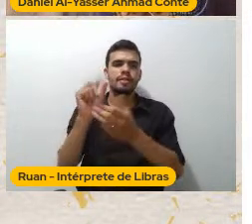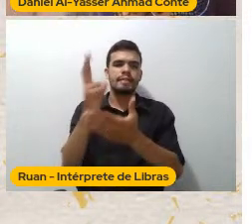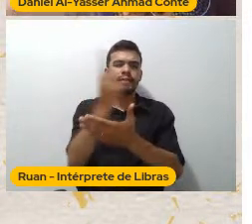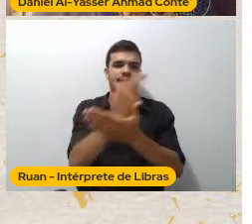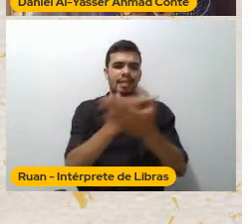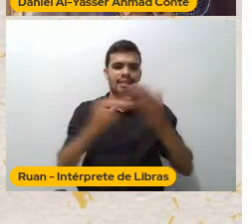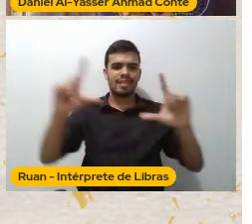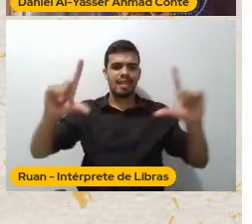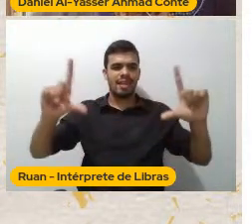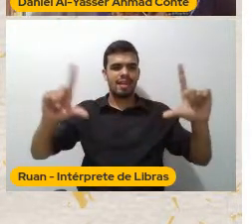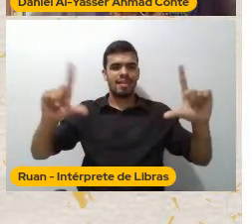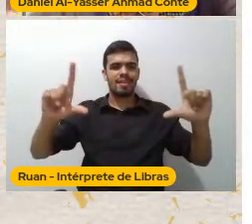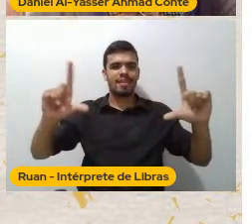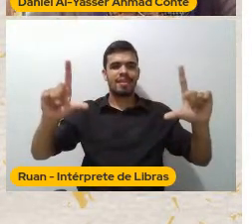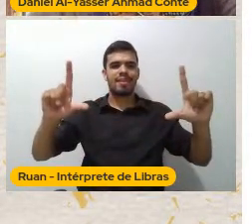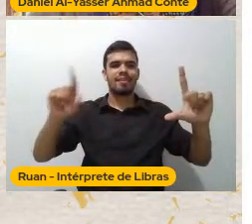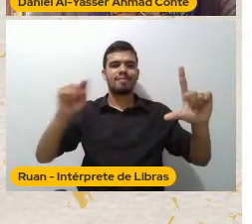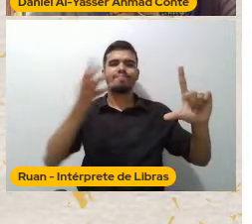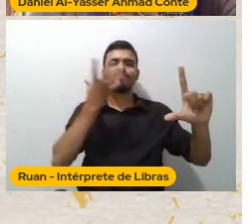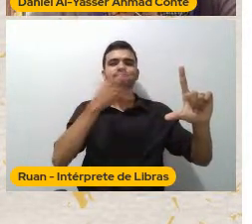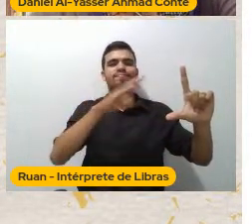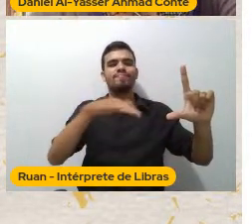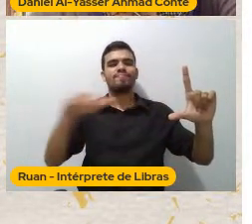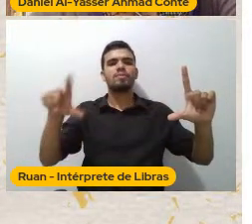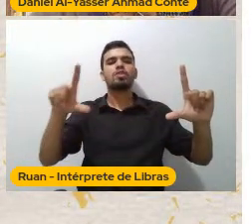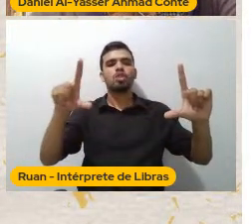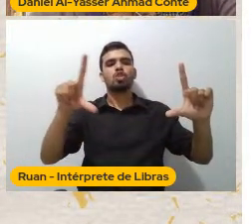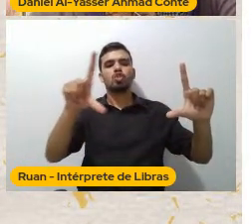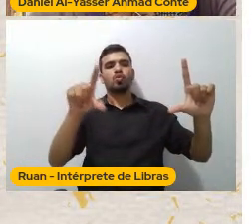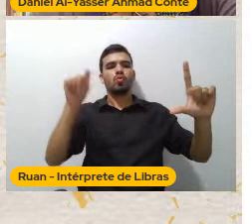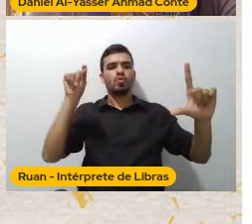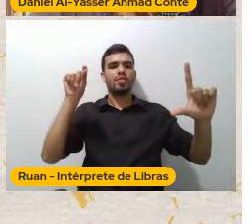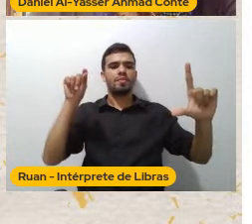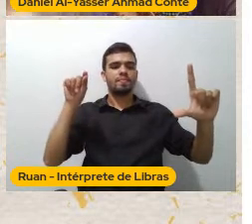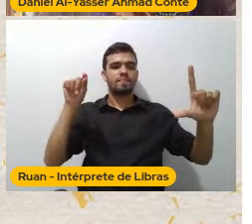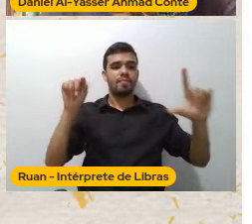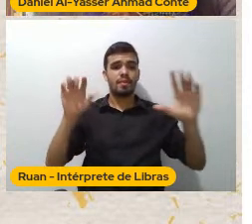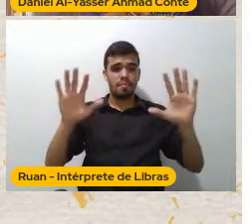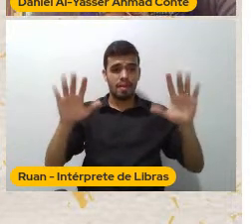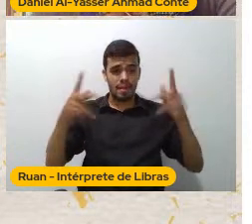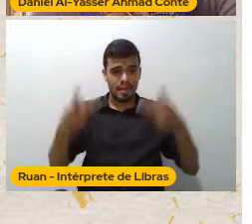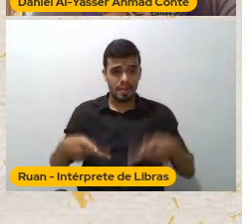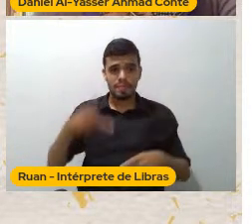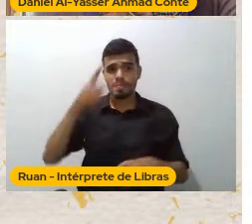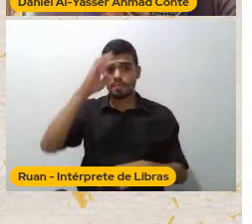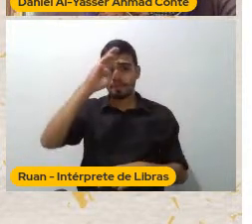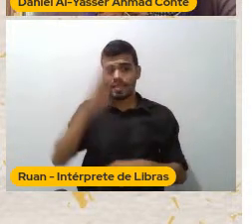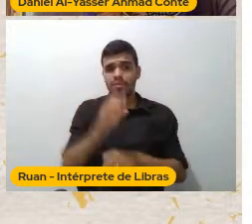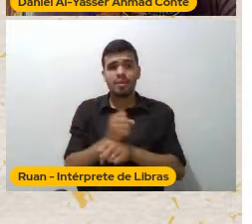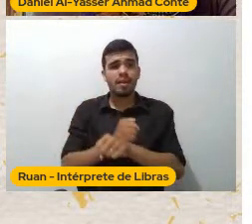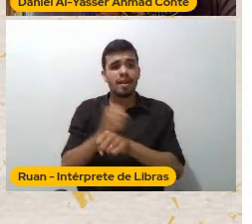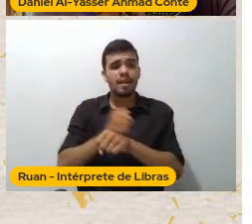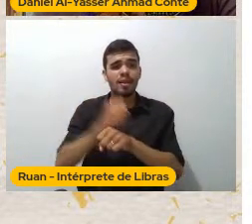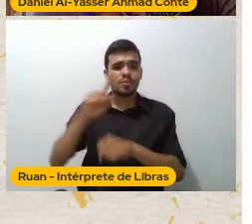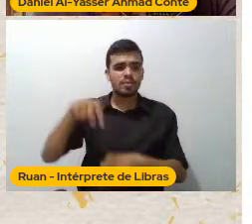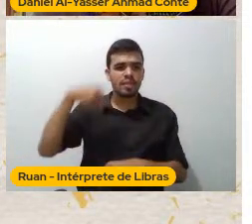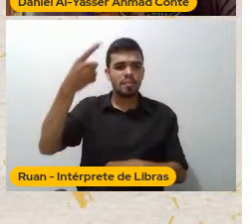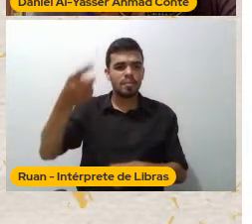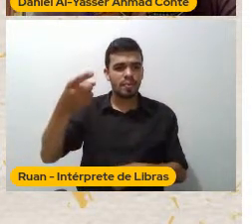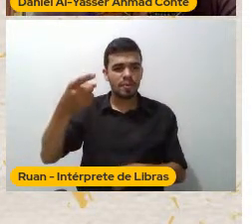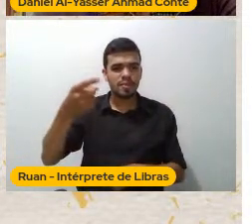dinheiro Os que tem dinheiro Obviamente Puderam começar a escolher Que desenhos Os filhos deles